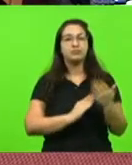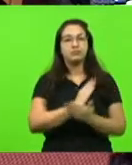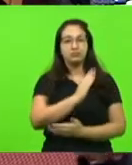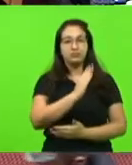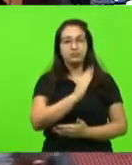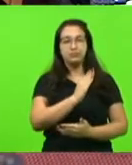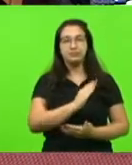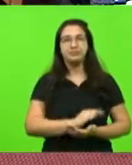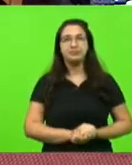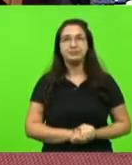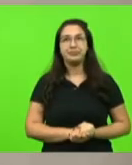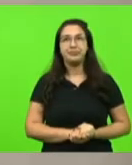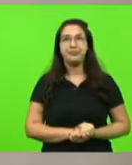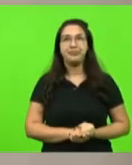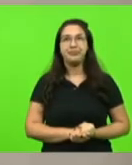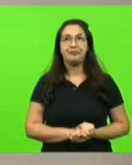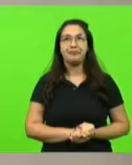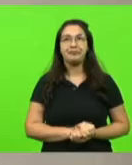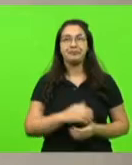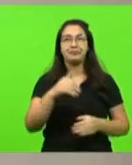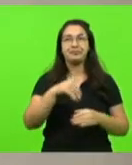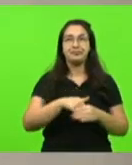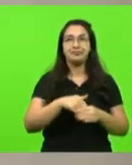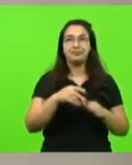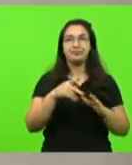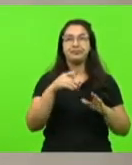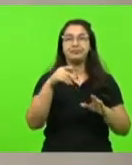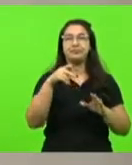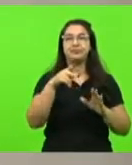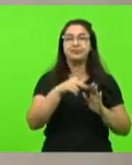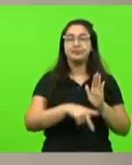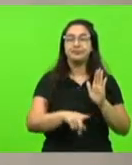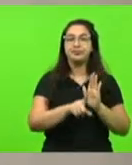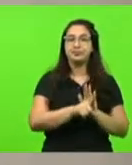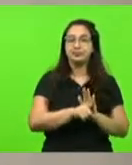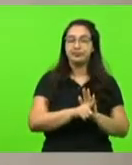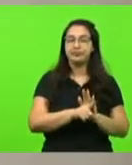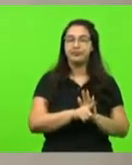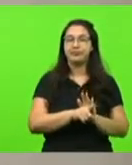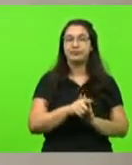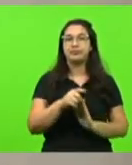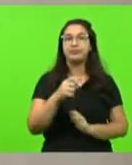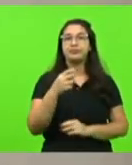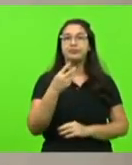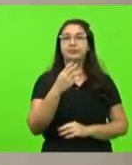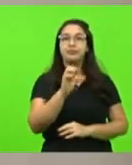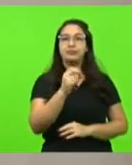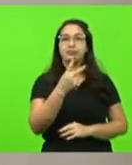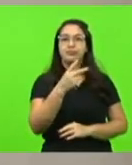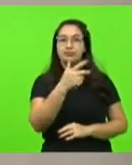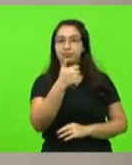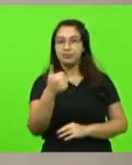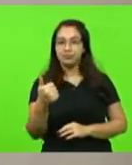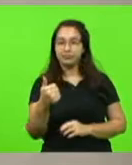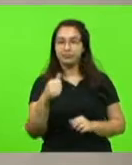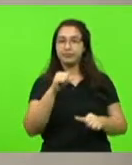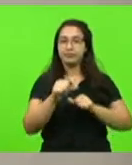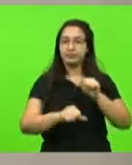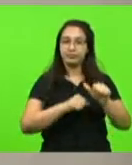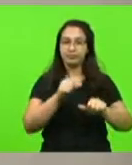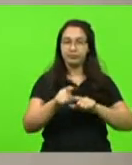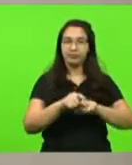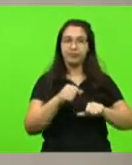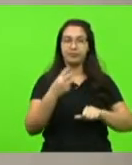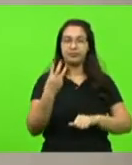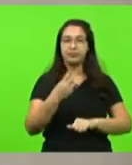unanimidade. Em votação, redação final do projeto de lei 301.0.2021, altera o artigo 3º da